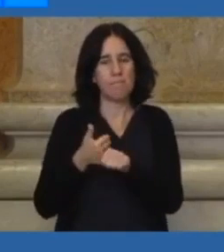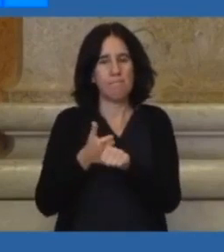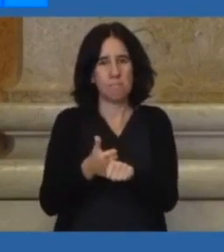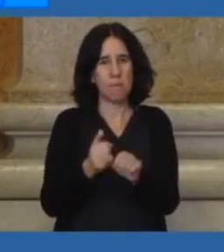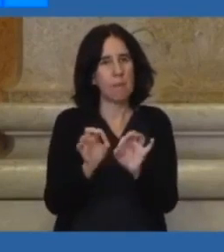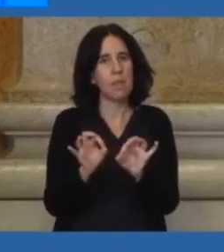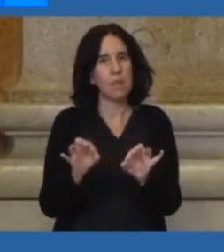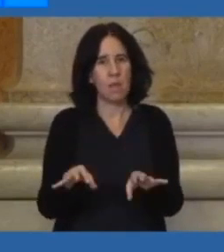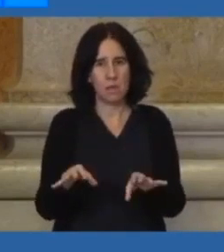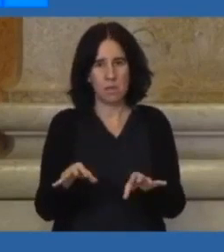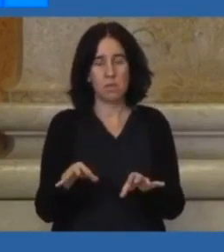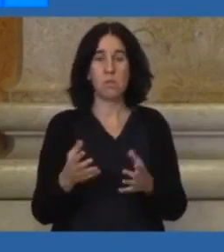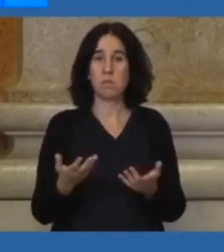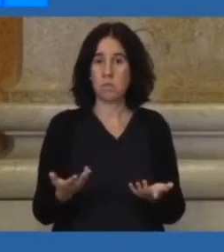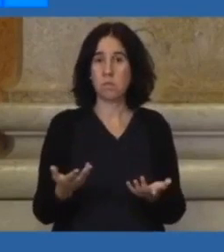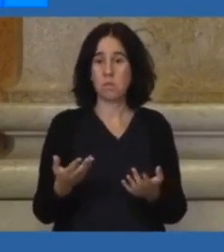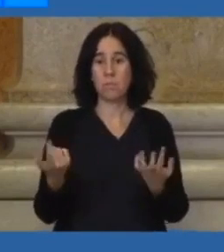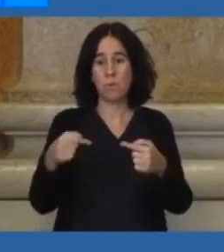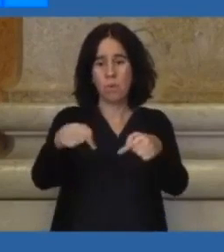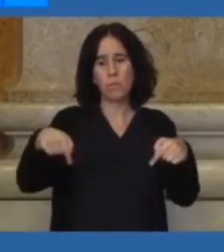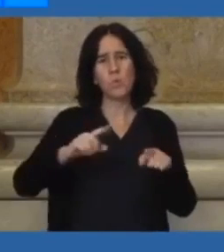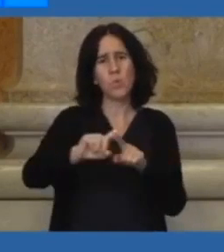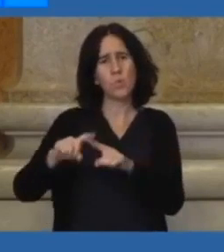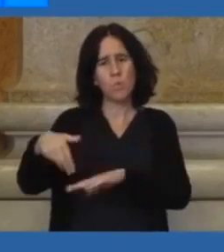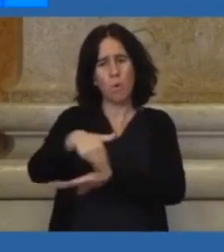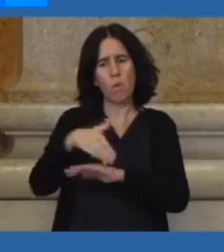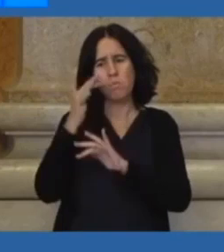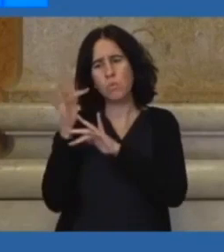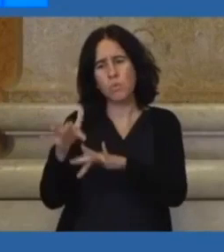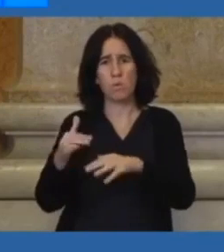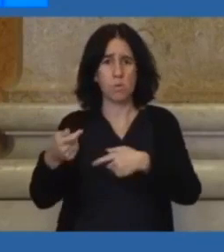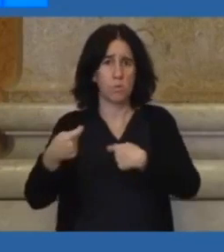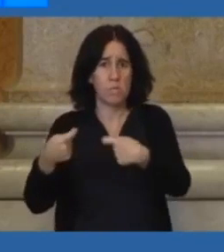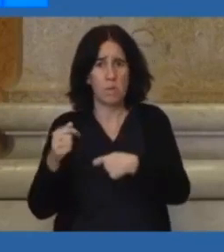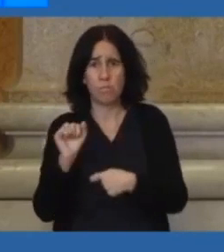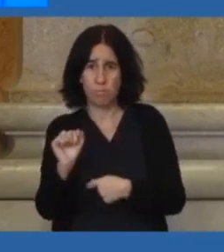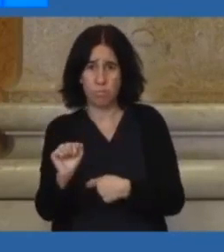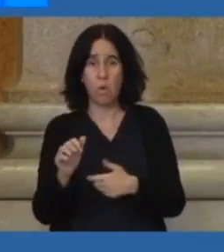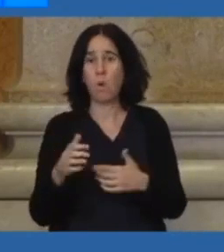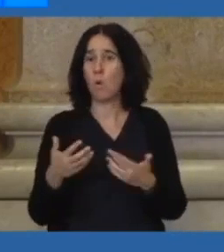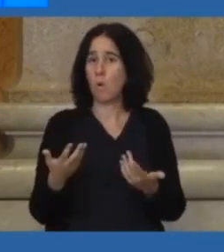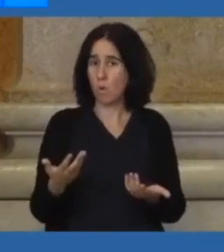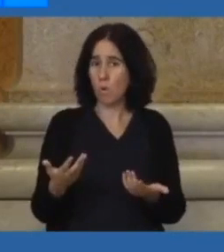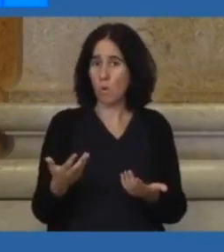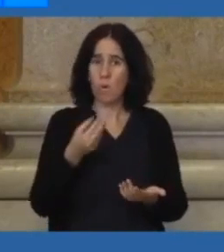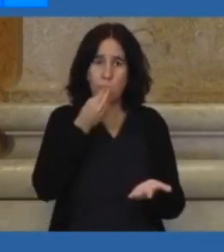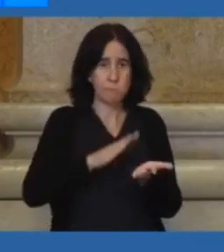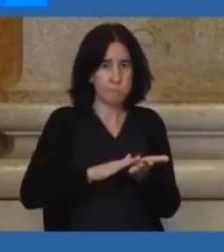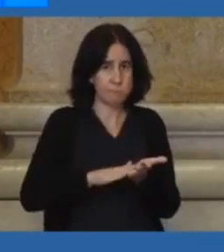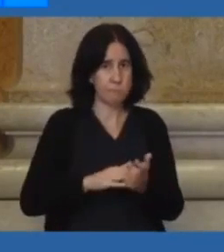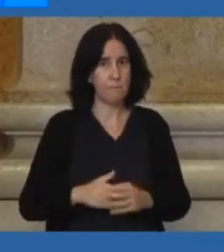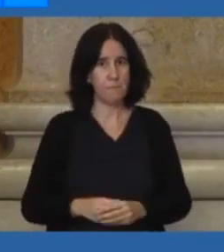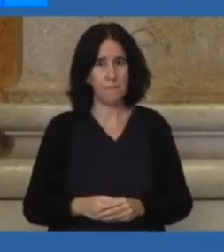quer a outros espaços de uso público, de natureza comercial ou na restauração.